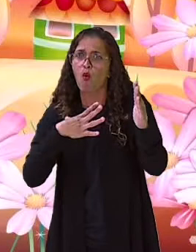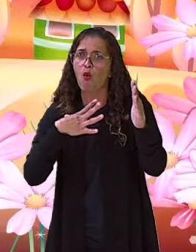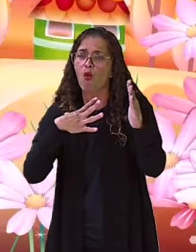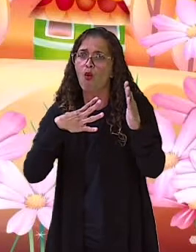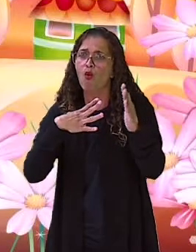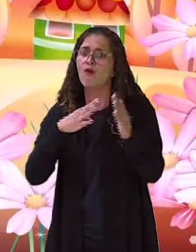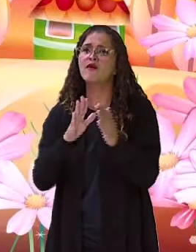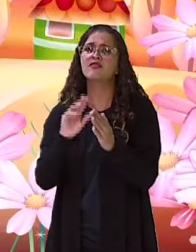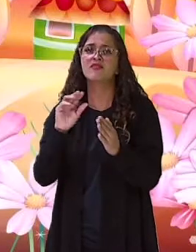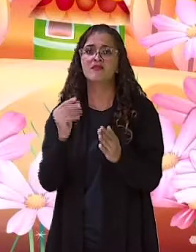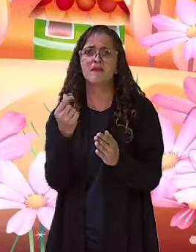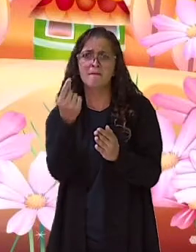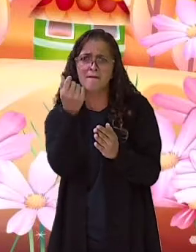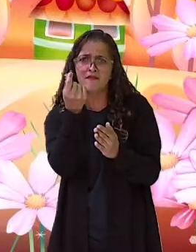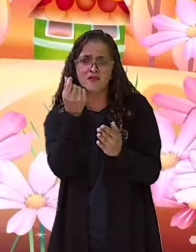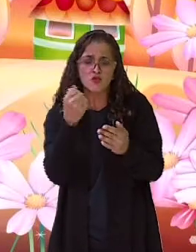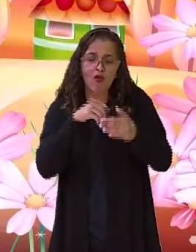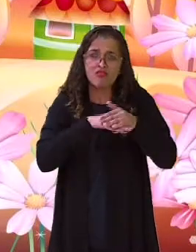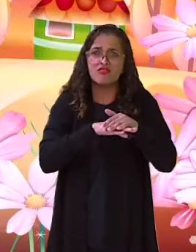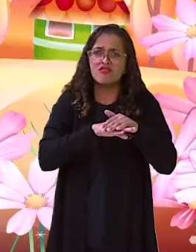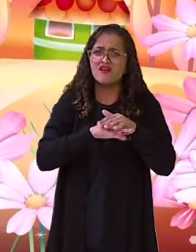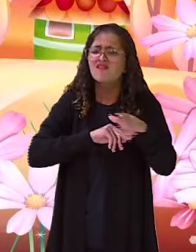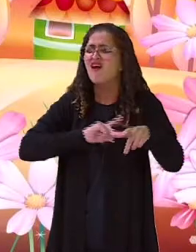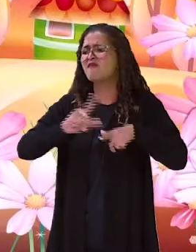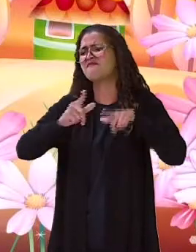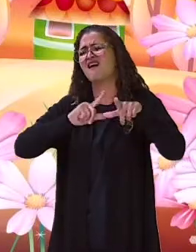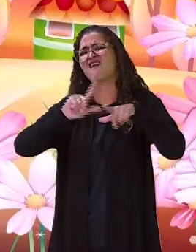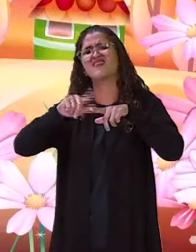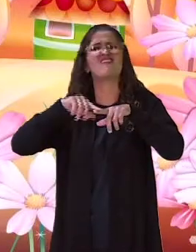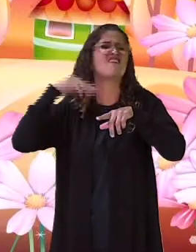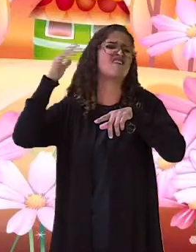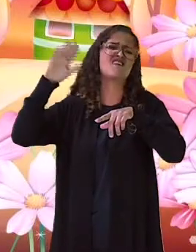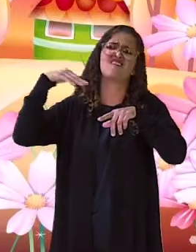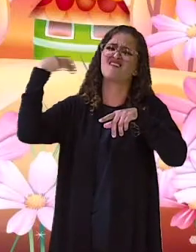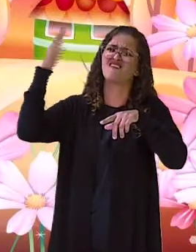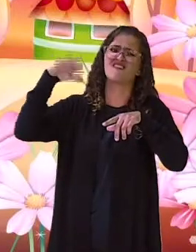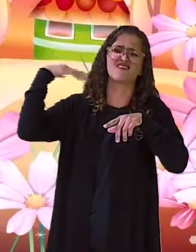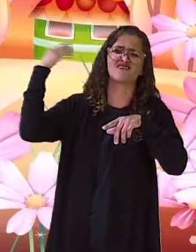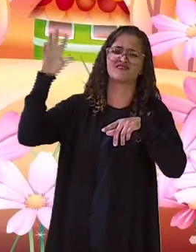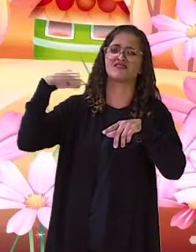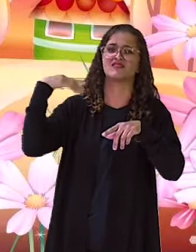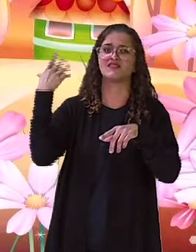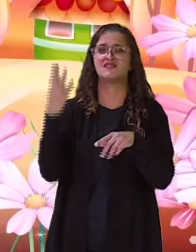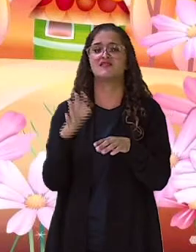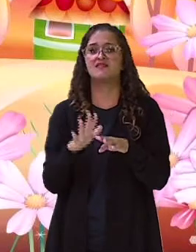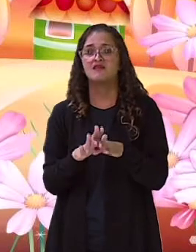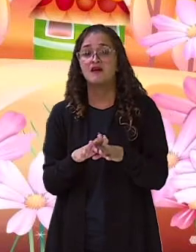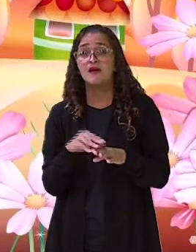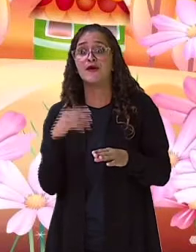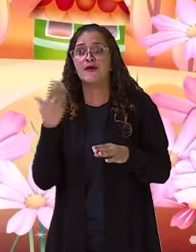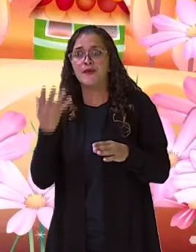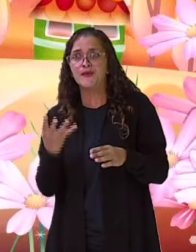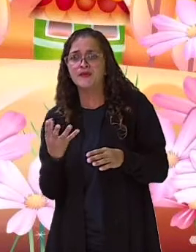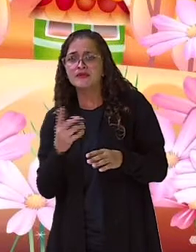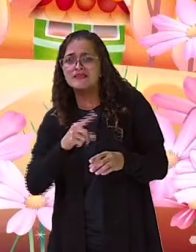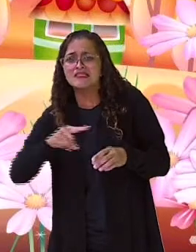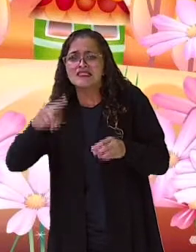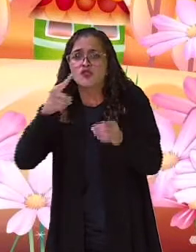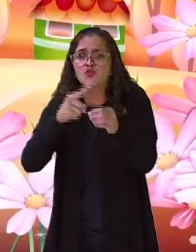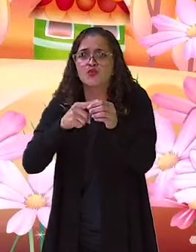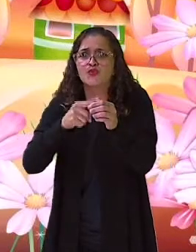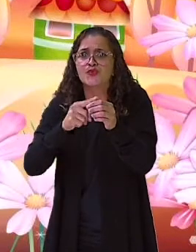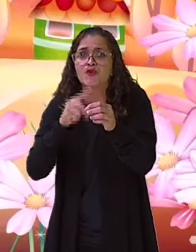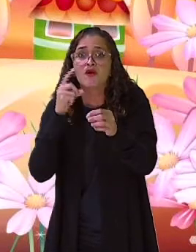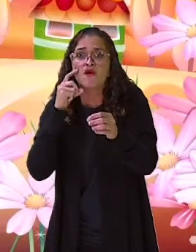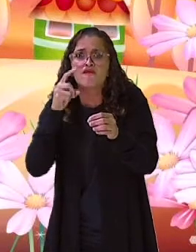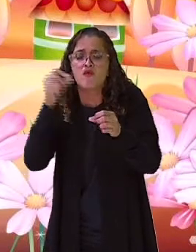bom tempo sem trabalhar. Logo que chegou à cidade, cruzou com uma patrulha da polícia.